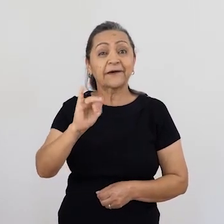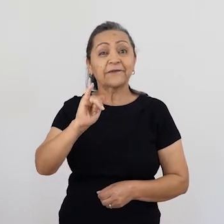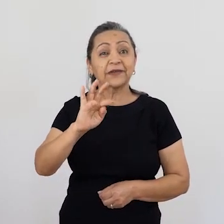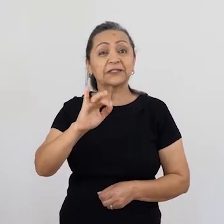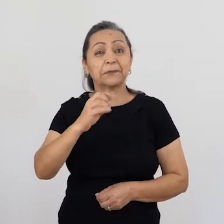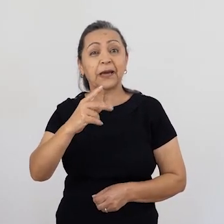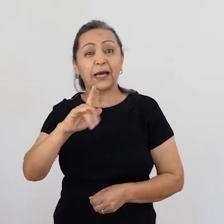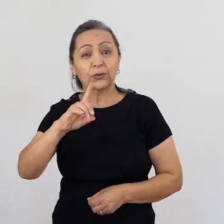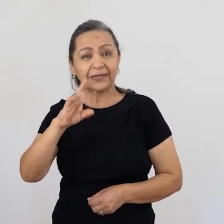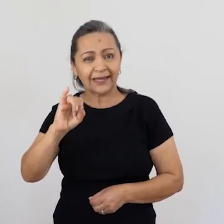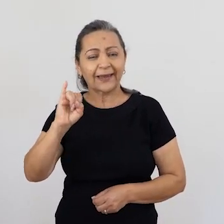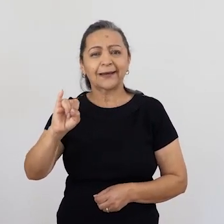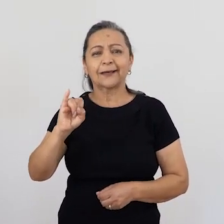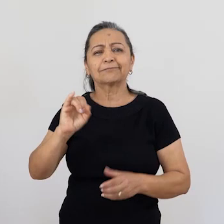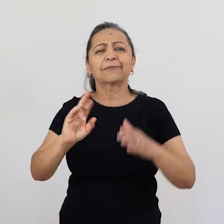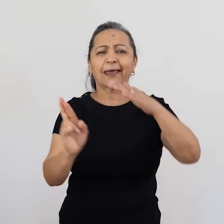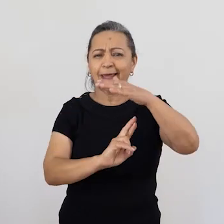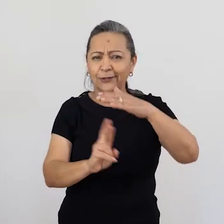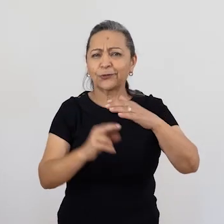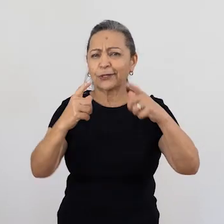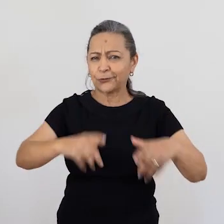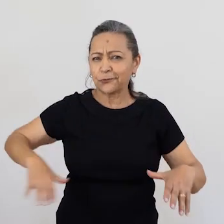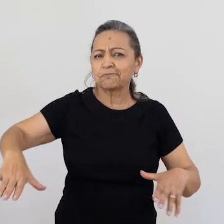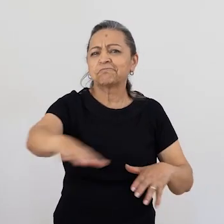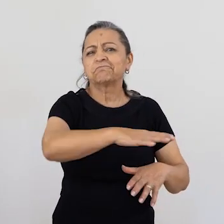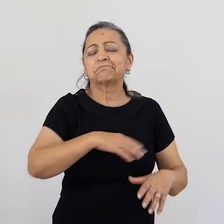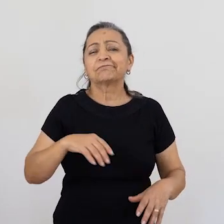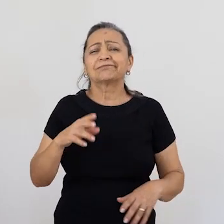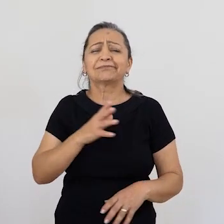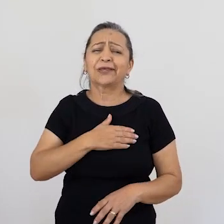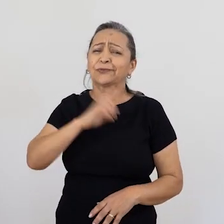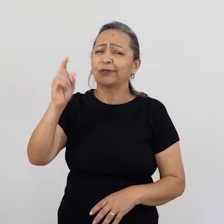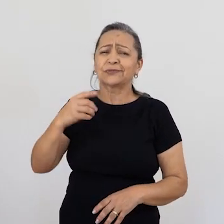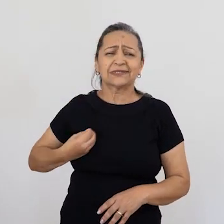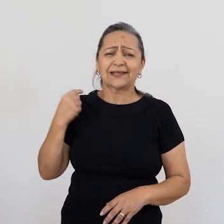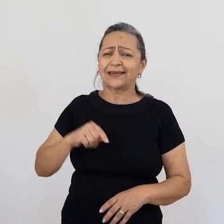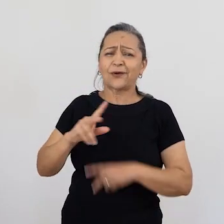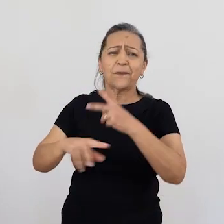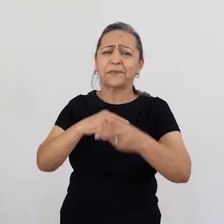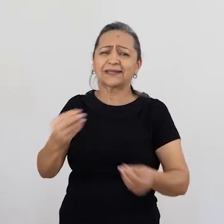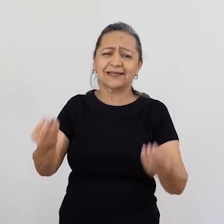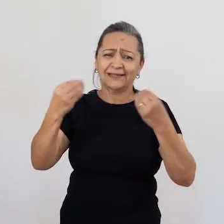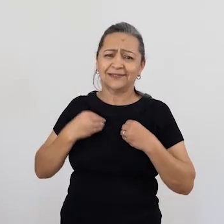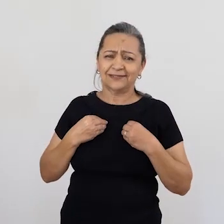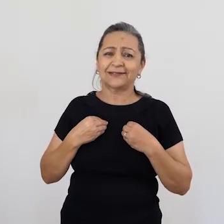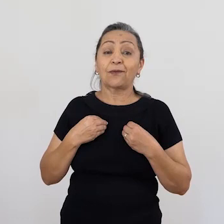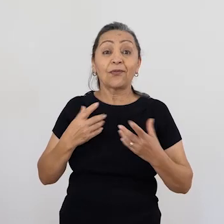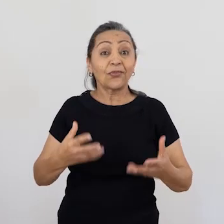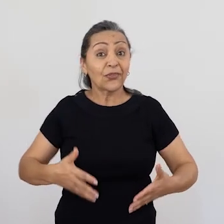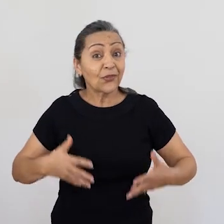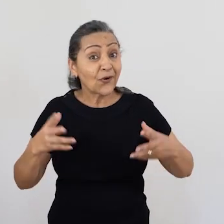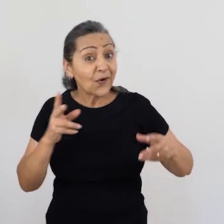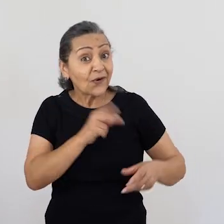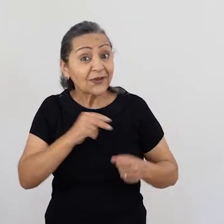Deus, estar aqui é um presente de Deus. É uma alegria muito grande ter você aqui, Mônica, receber você, toda a sua